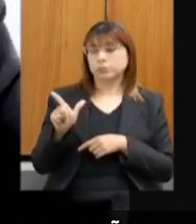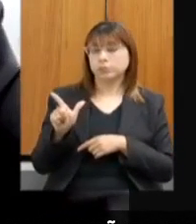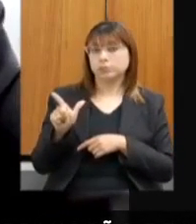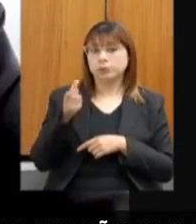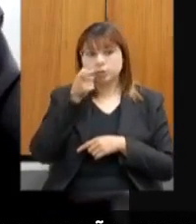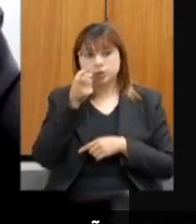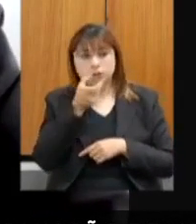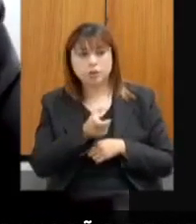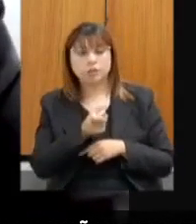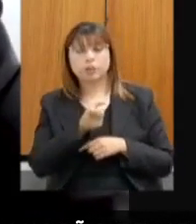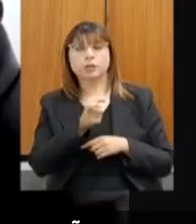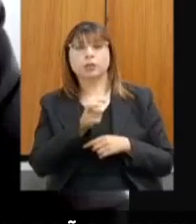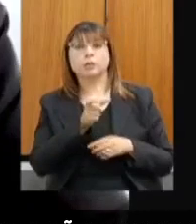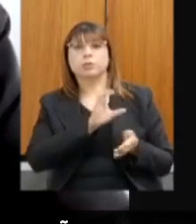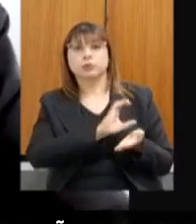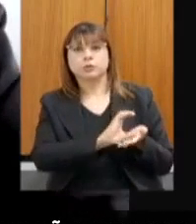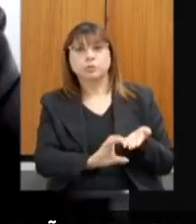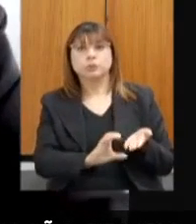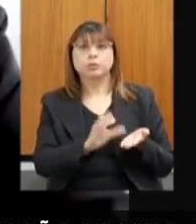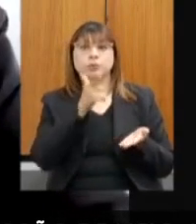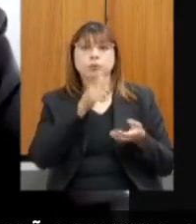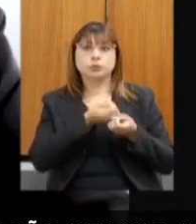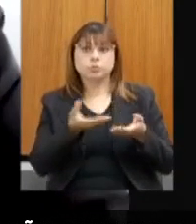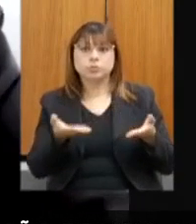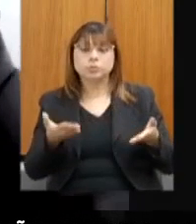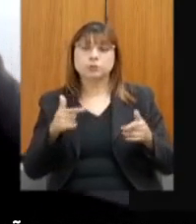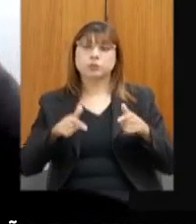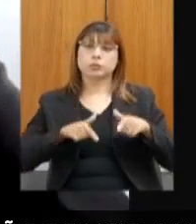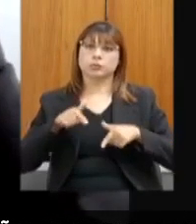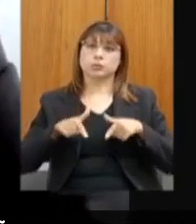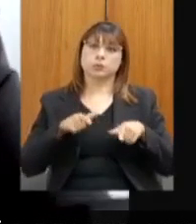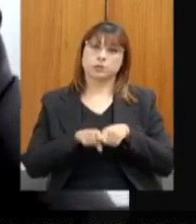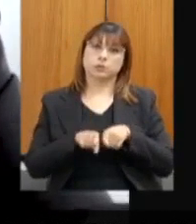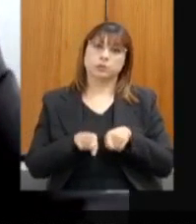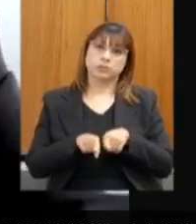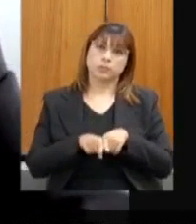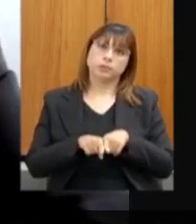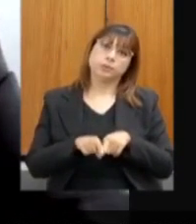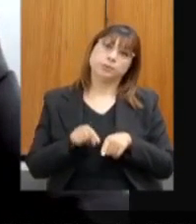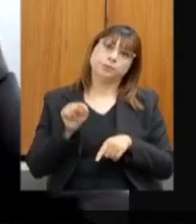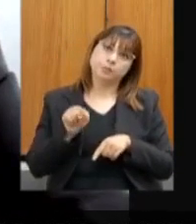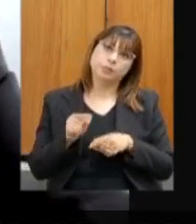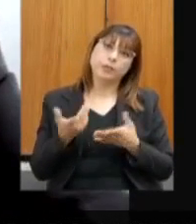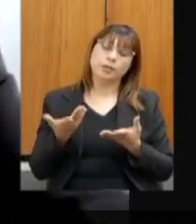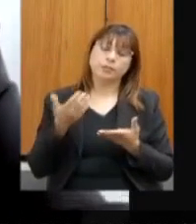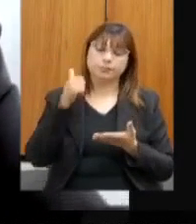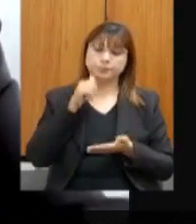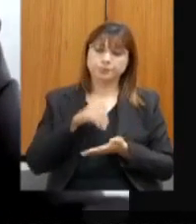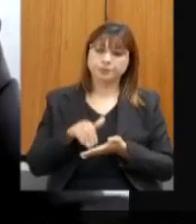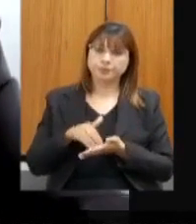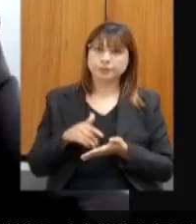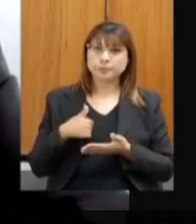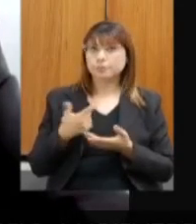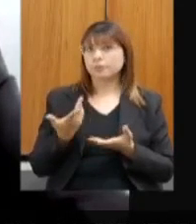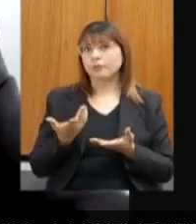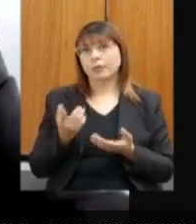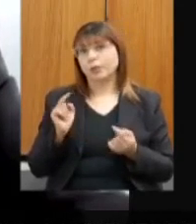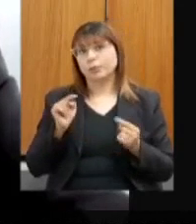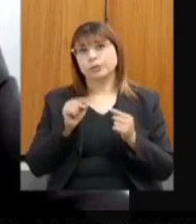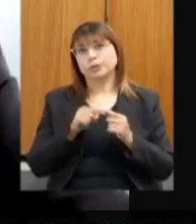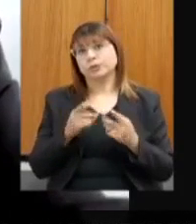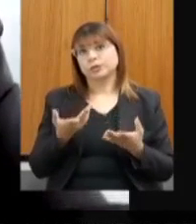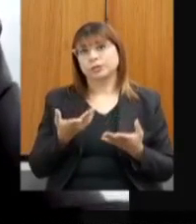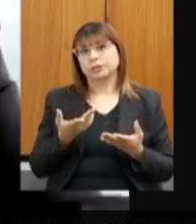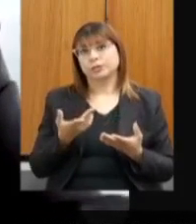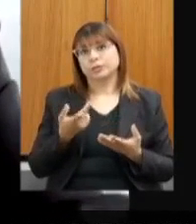gere emprego e gere, sobretudo, o bem-estar para a região. É nesse sentido, secretário, eu não tinha intenção de fazer